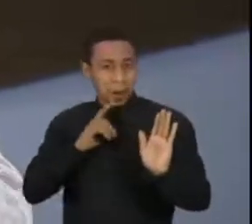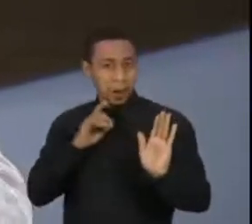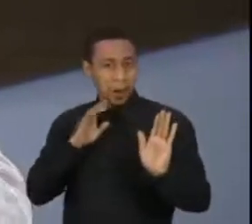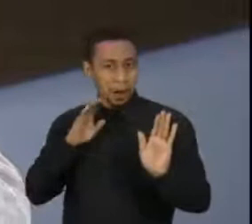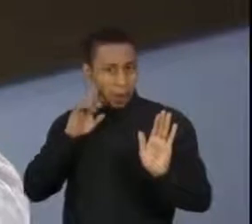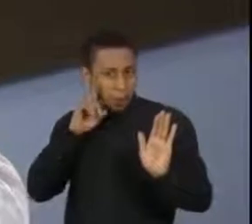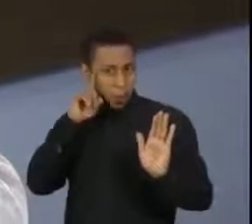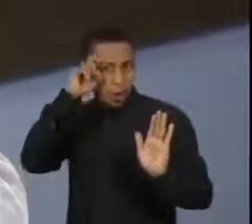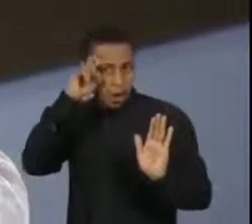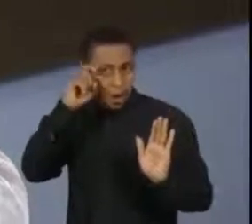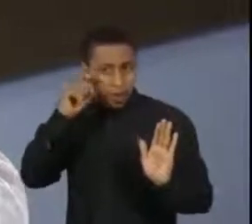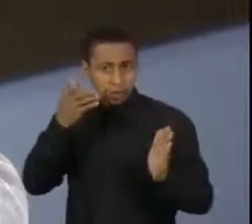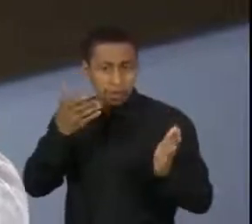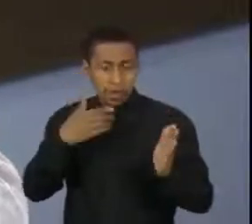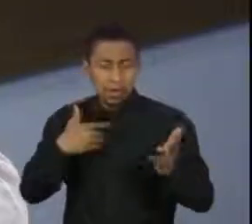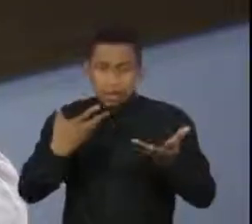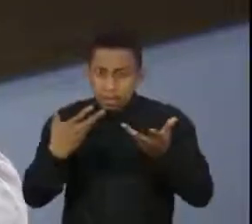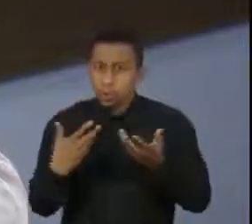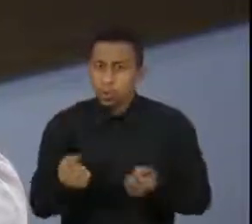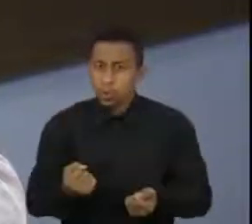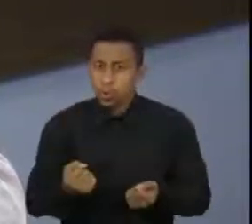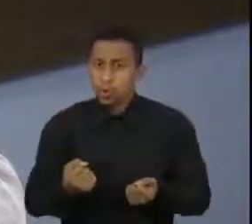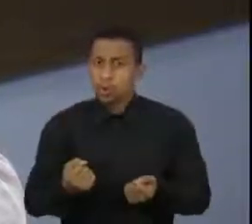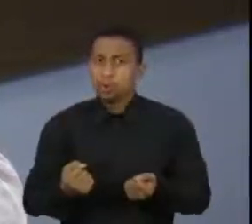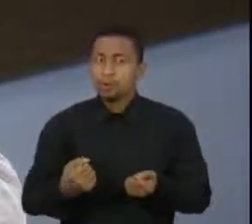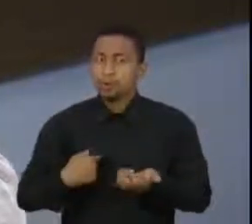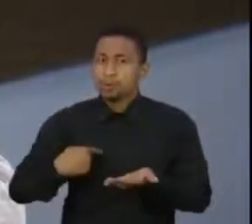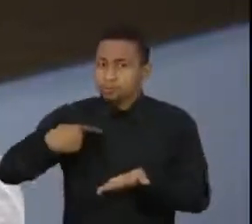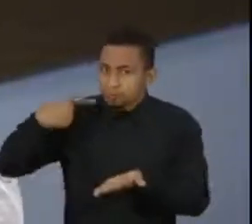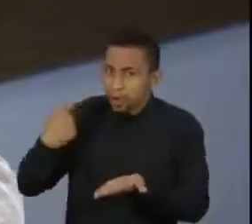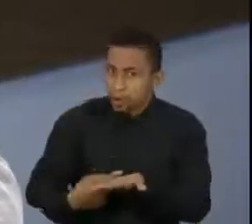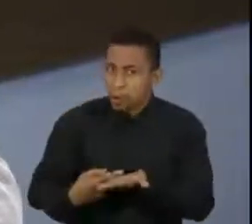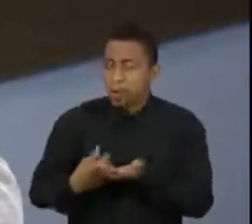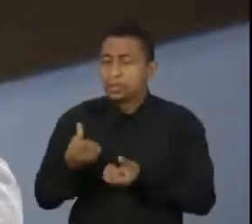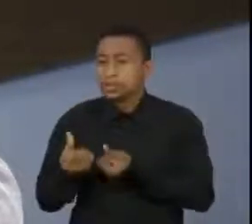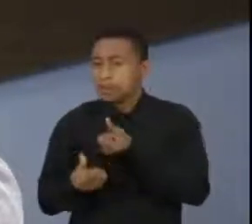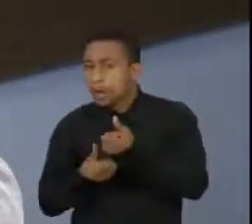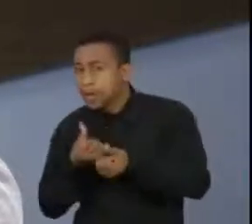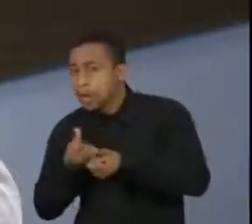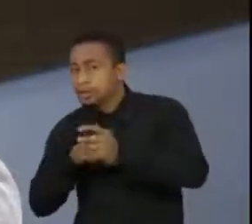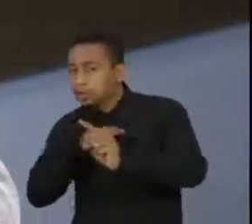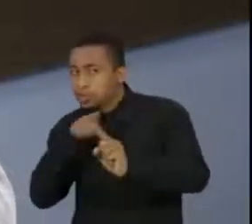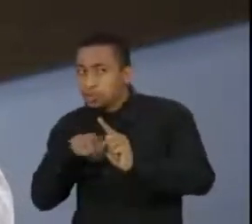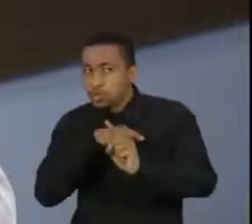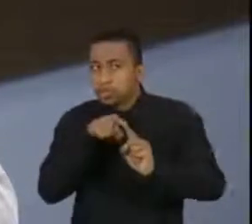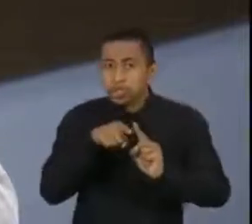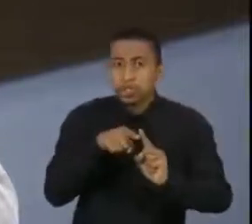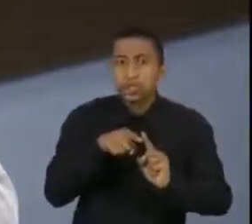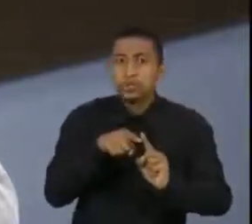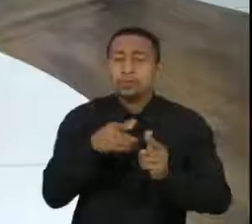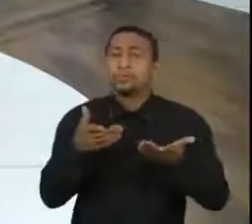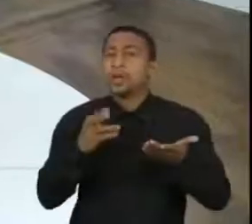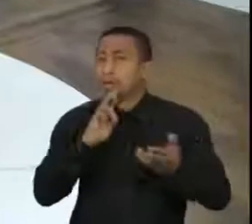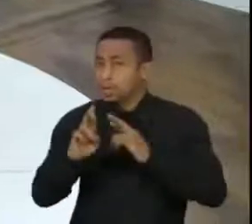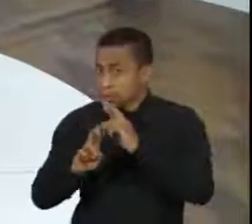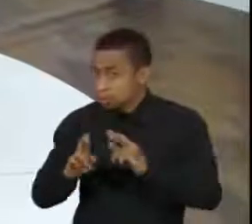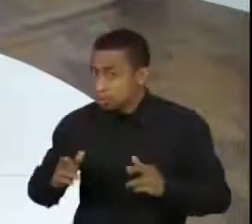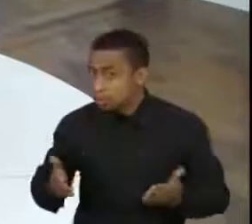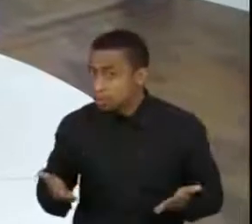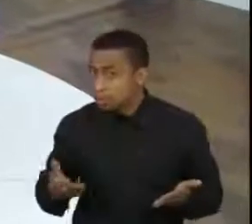comprometeu ali com algumas metas, disse que teria metas semestrais e ele tem dado retorno? De fato,